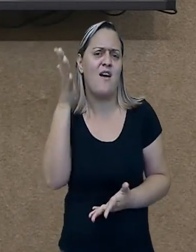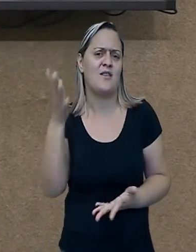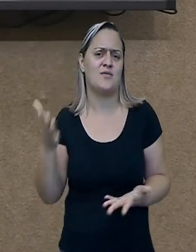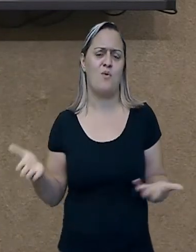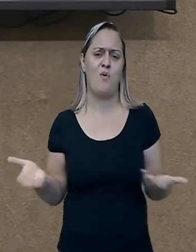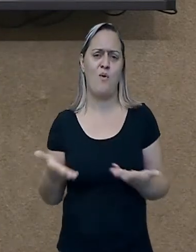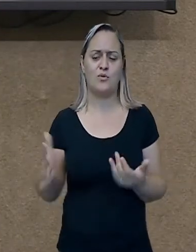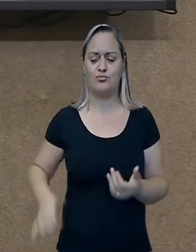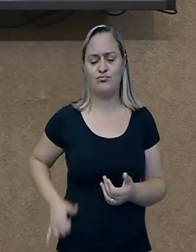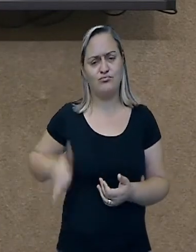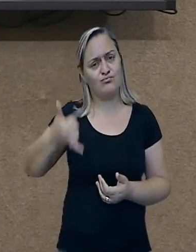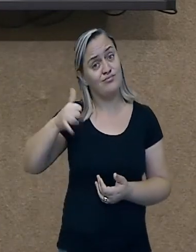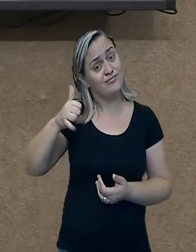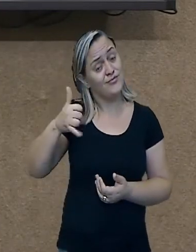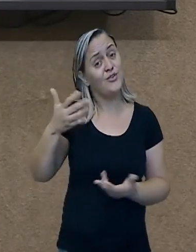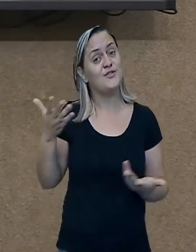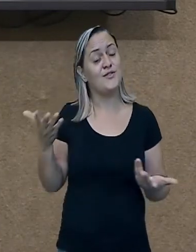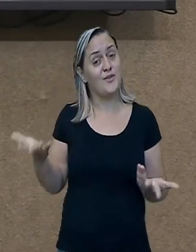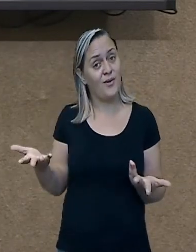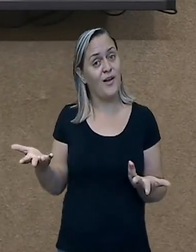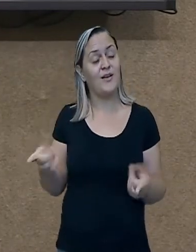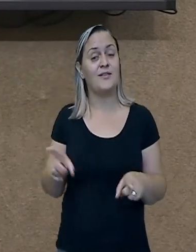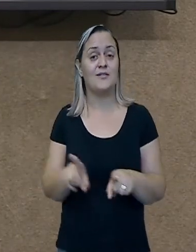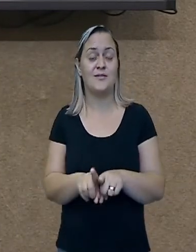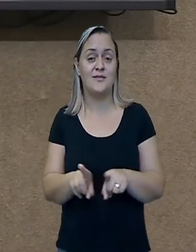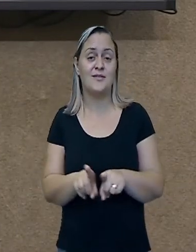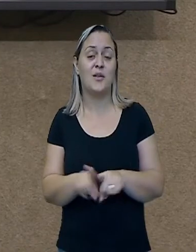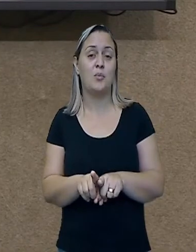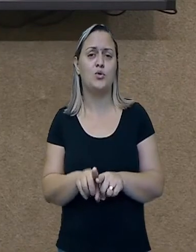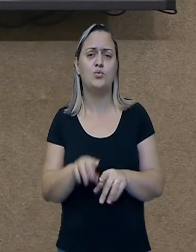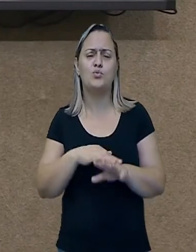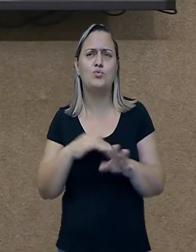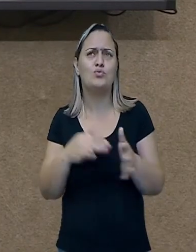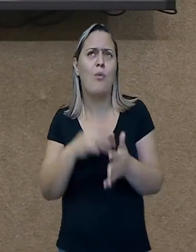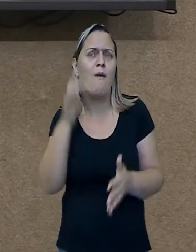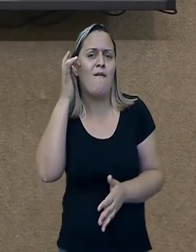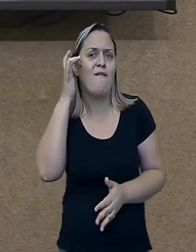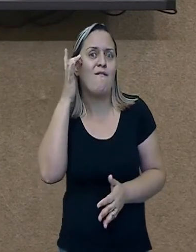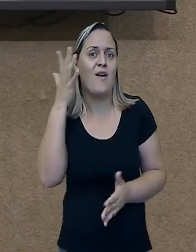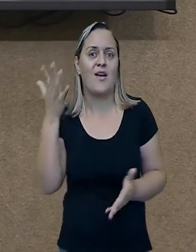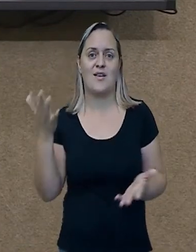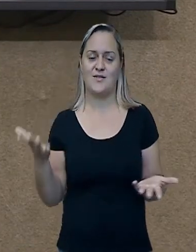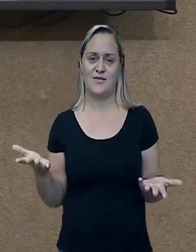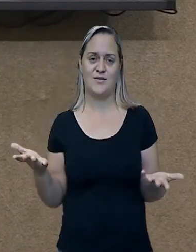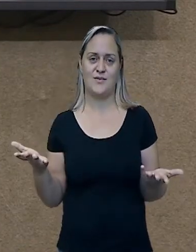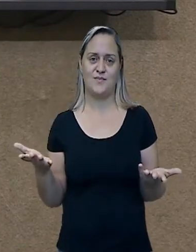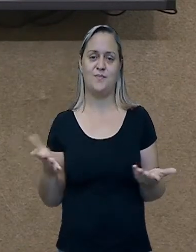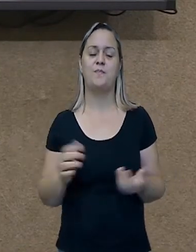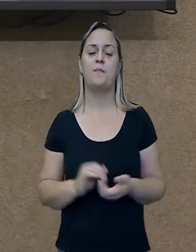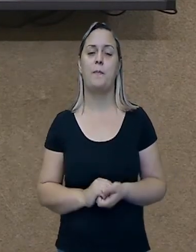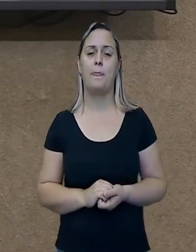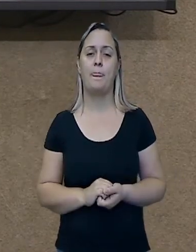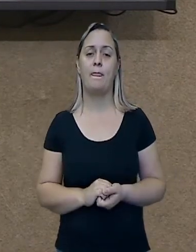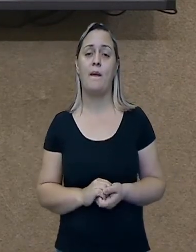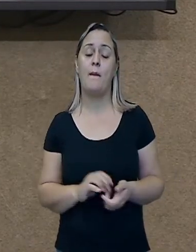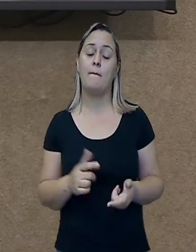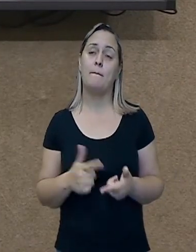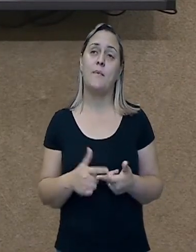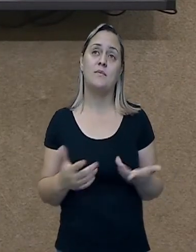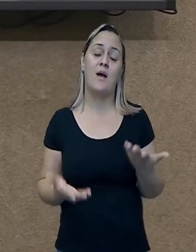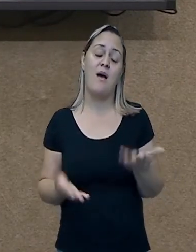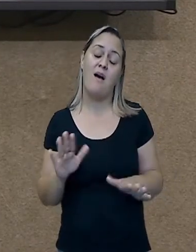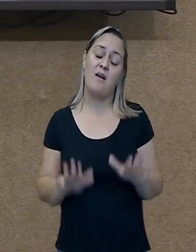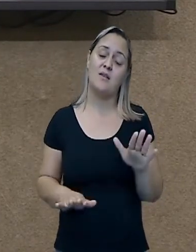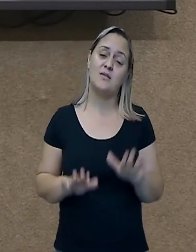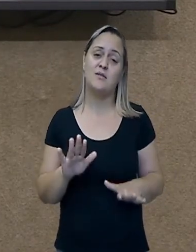temos à mão um celular. Nós temos máquinas digitais. E ainda podemos dizer que às vezes perdemos um pouco